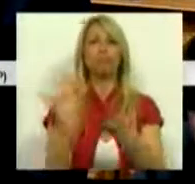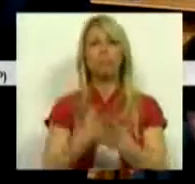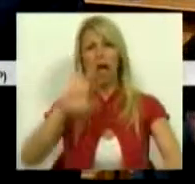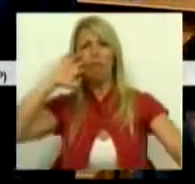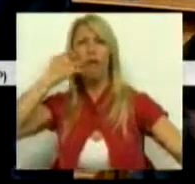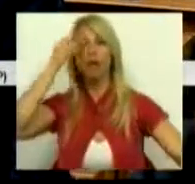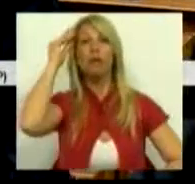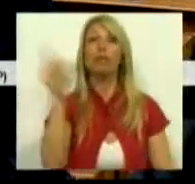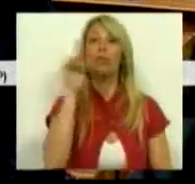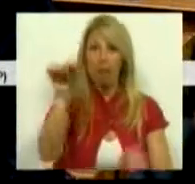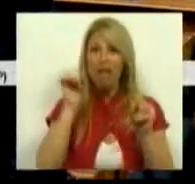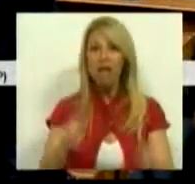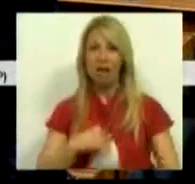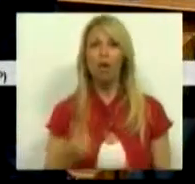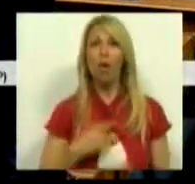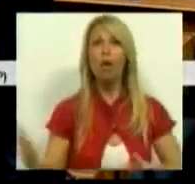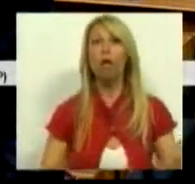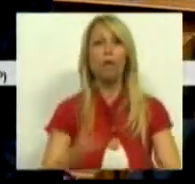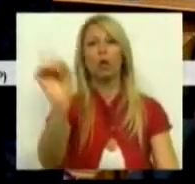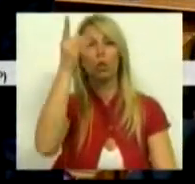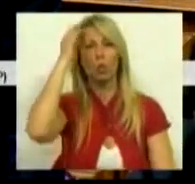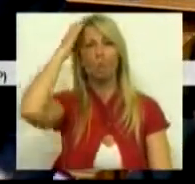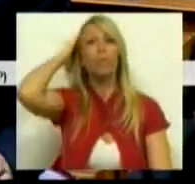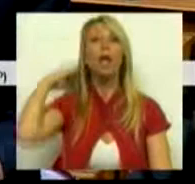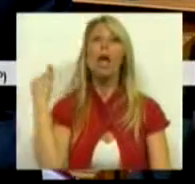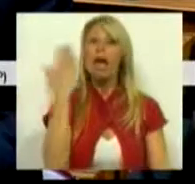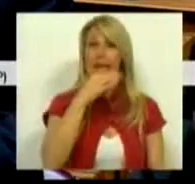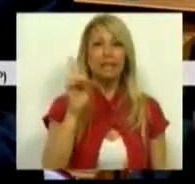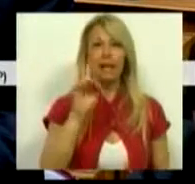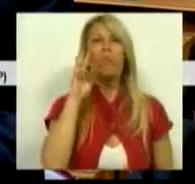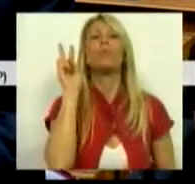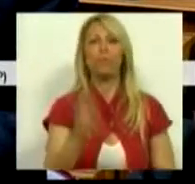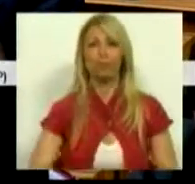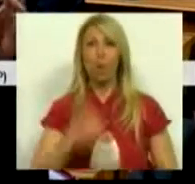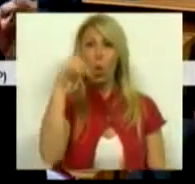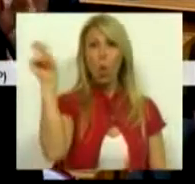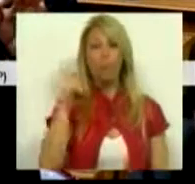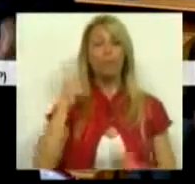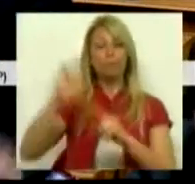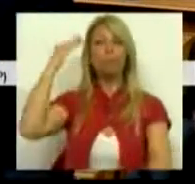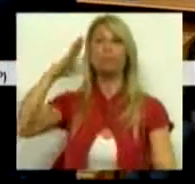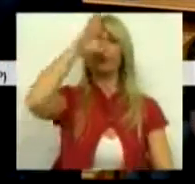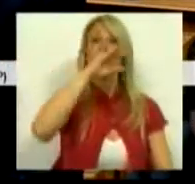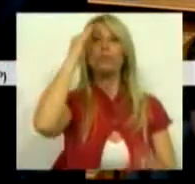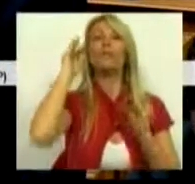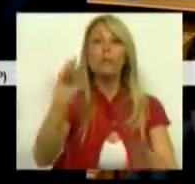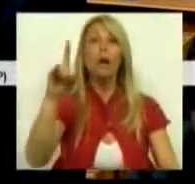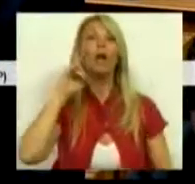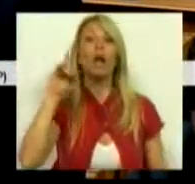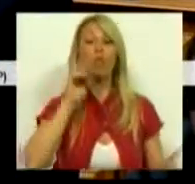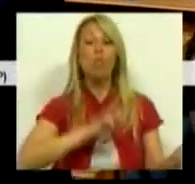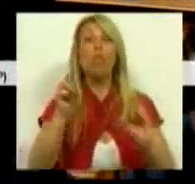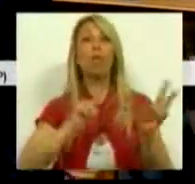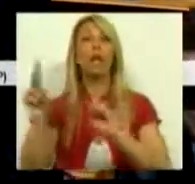Essa não é a nossa via. Se não vejamos, ao mês, o Ministro da Educação garantiu que a mobilidade especial